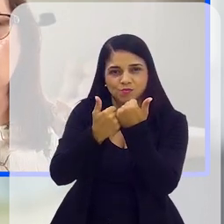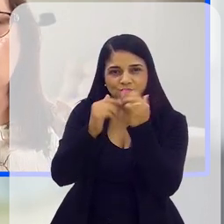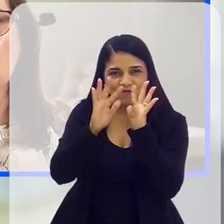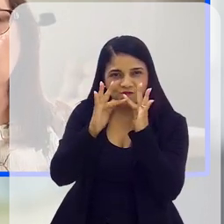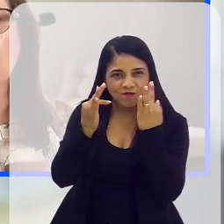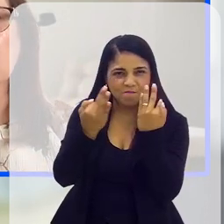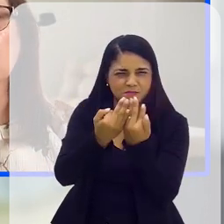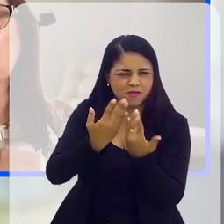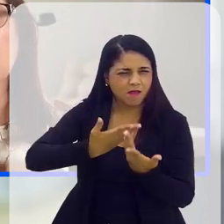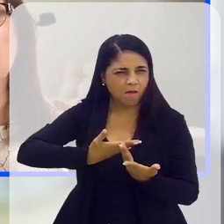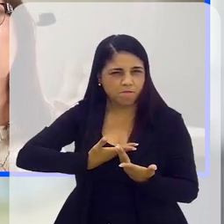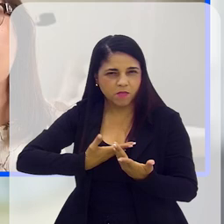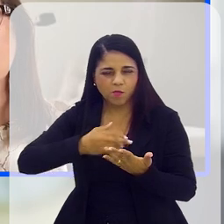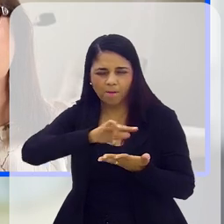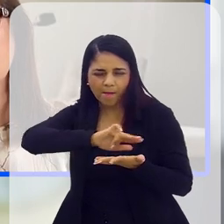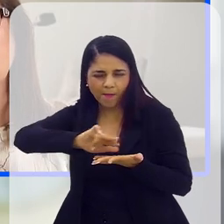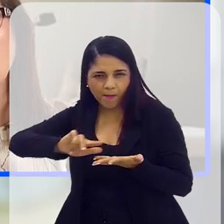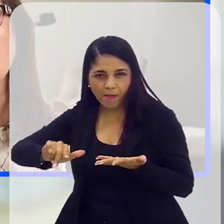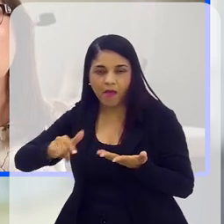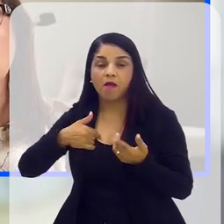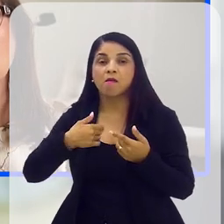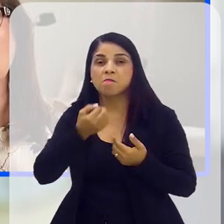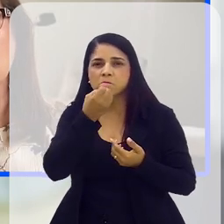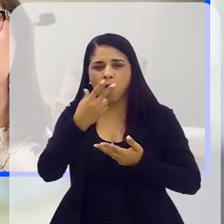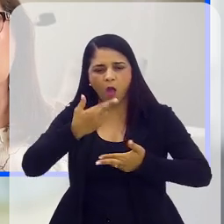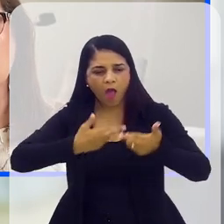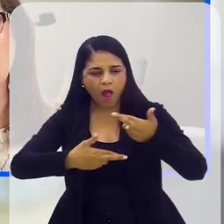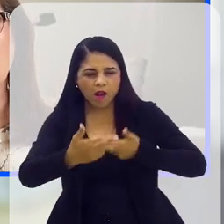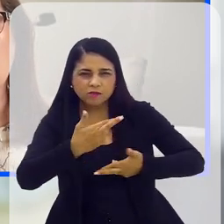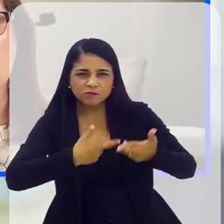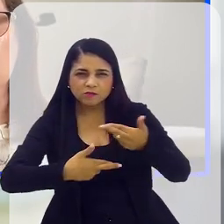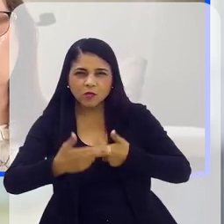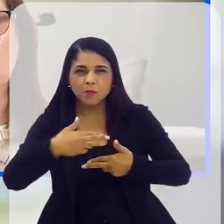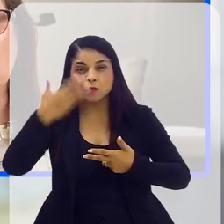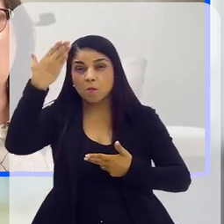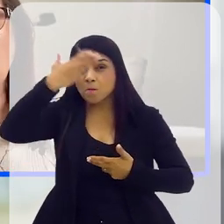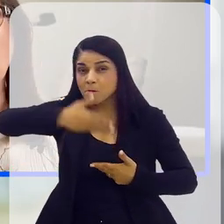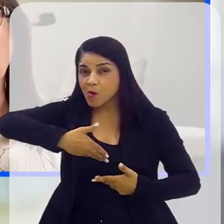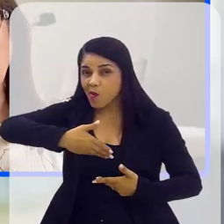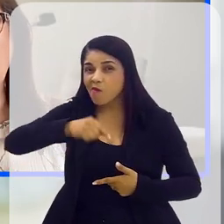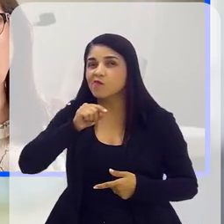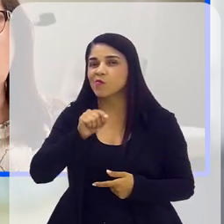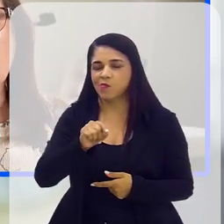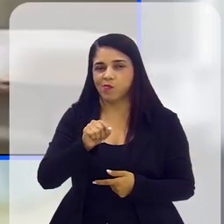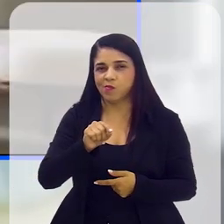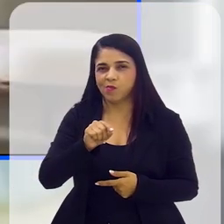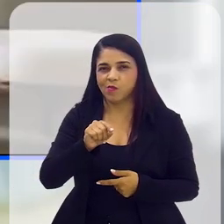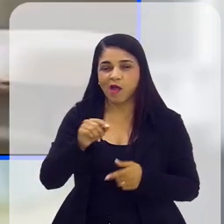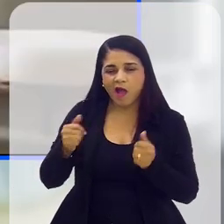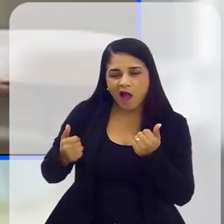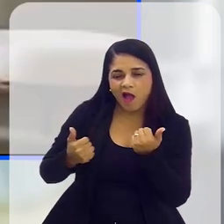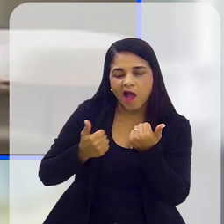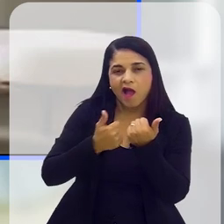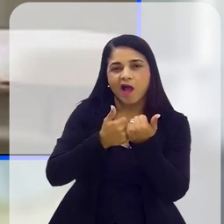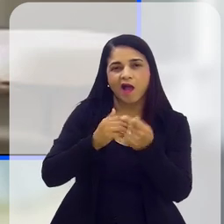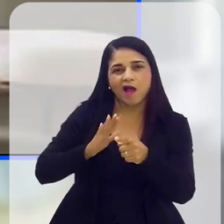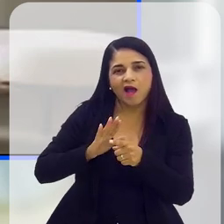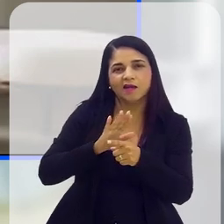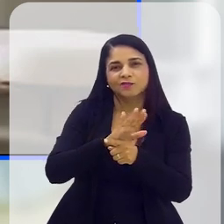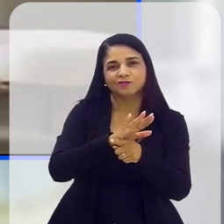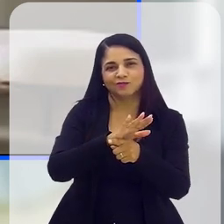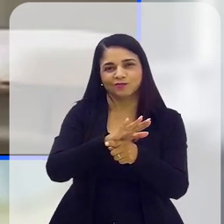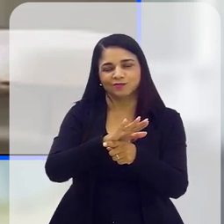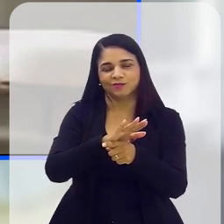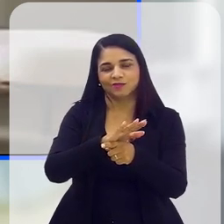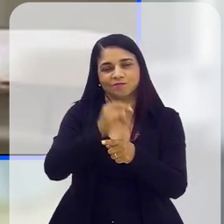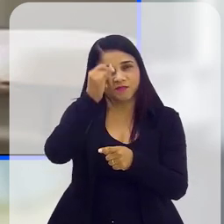apoio ou que você estabelece bons relacionamentos, isso é comprovado, que ajuda muito